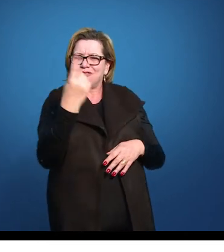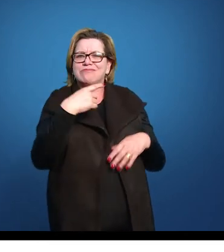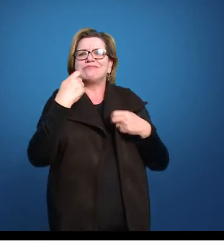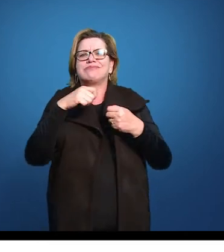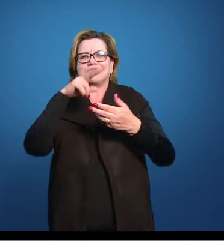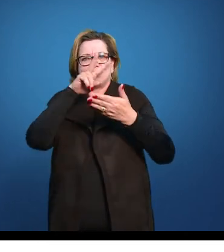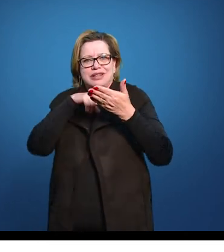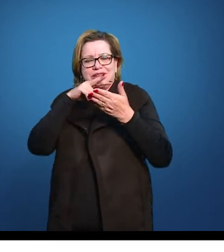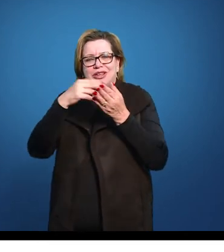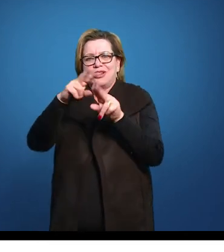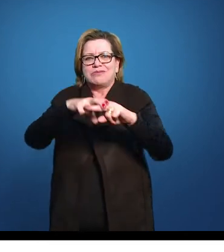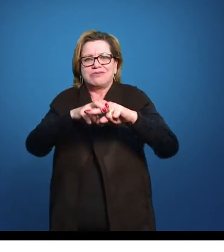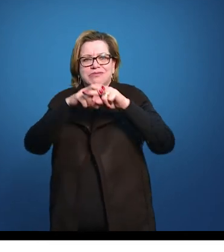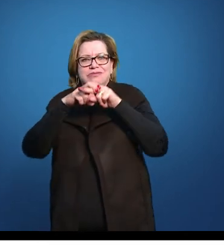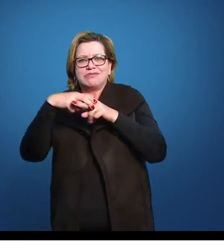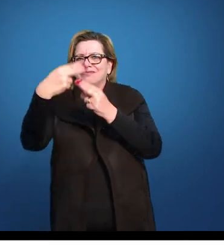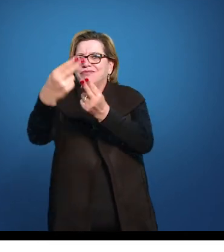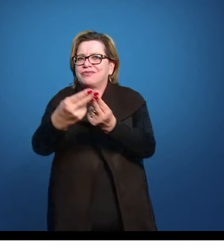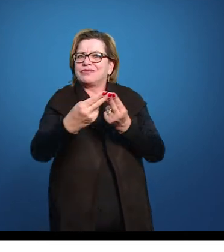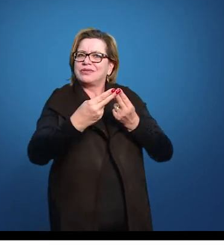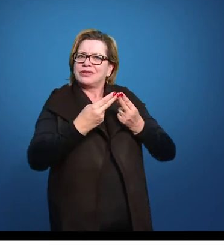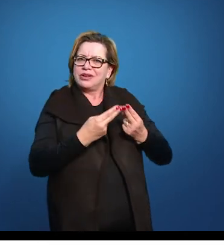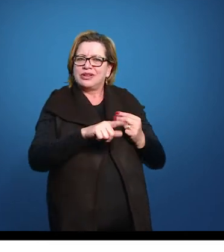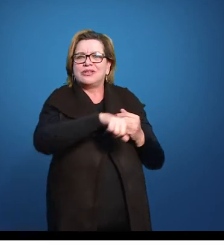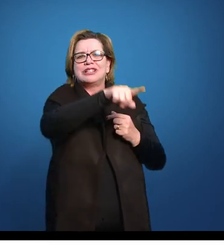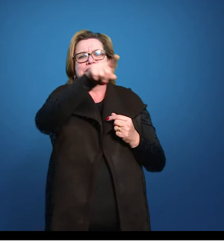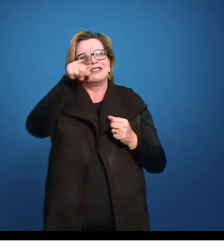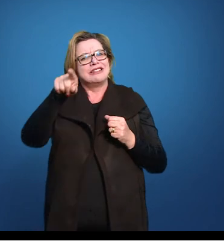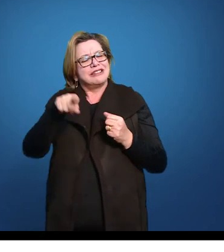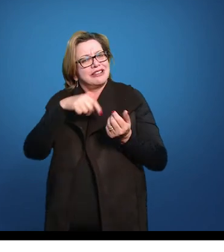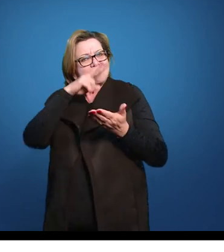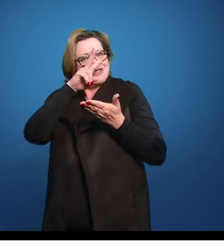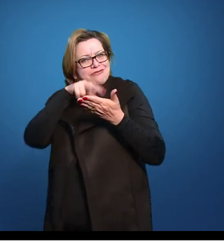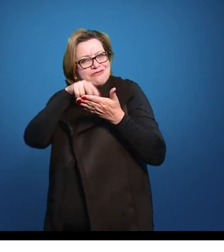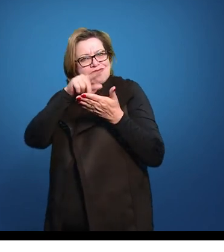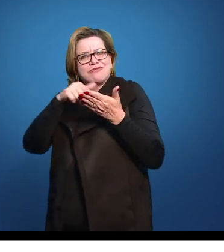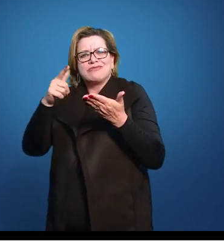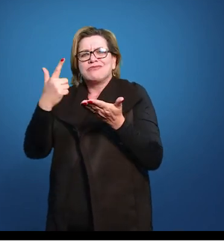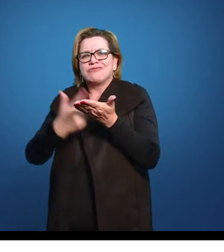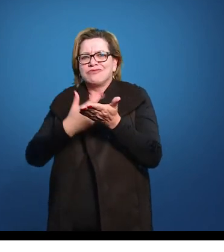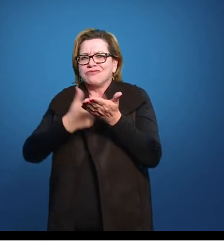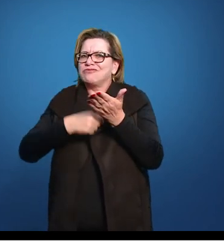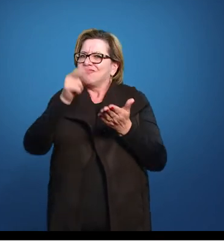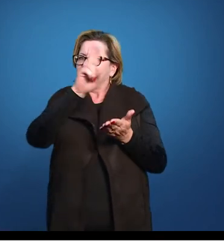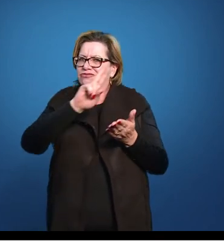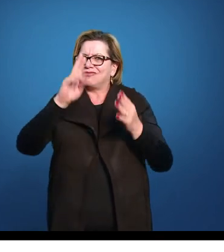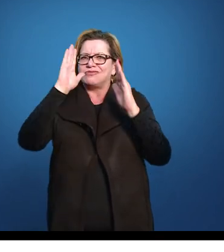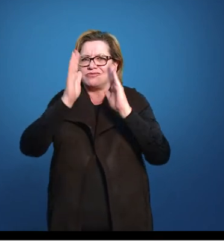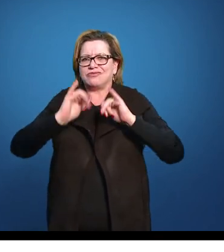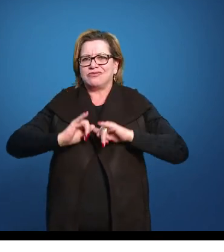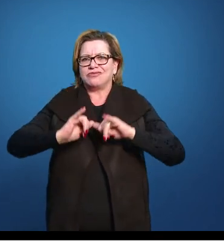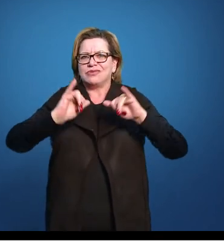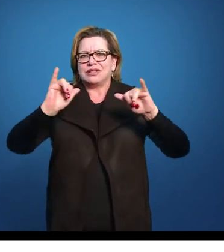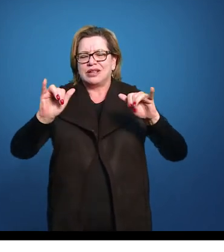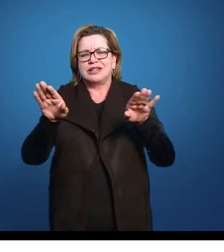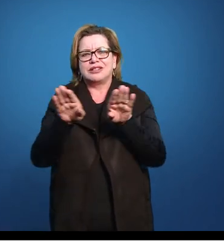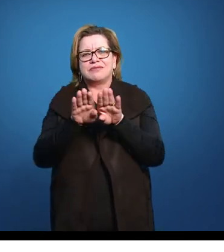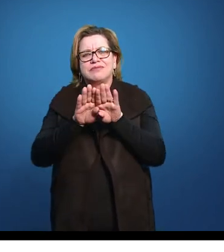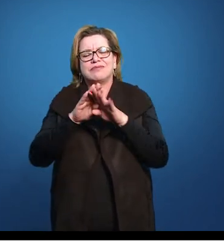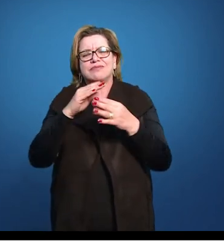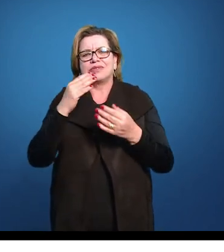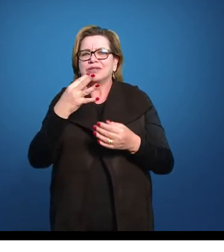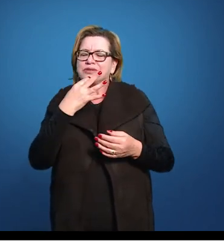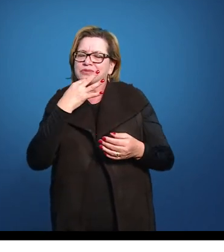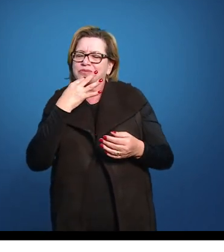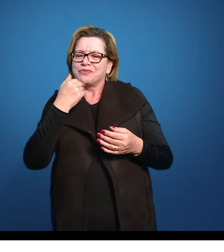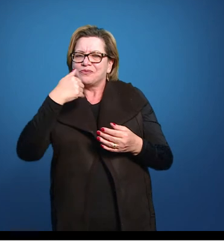Portanto, eu convido todos para lerem as obras indicadas, para lerem um pouco mais, conhecerem um pouco mais essa literatura brasileira, como é que ela se constituiu,